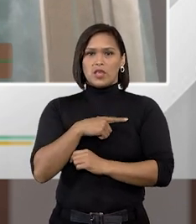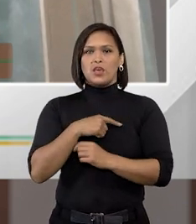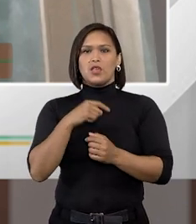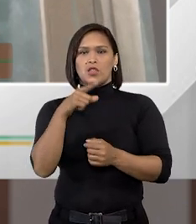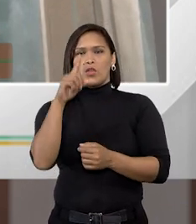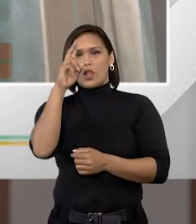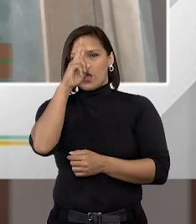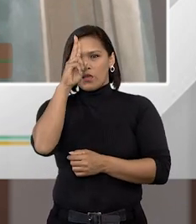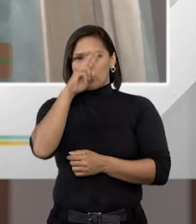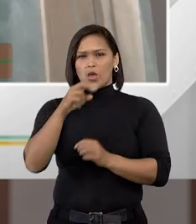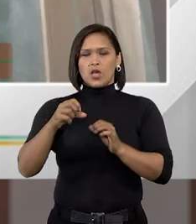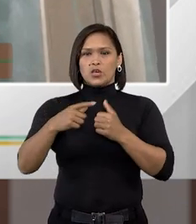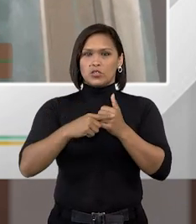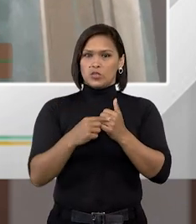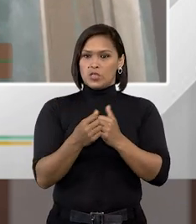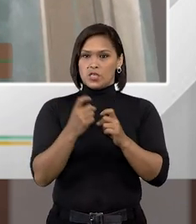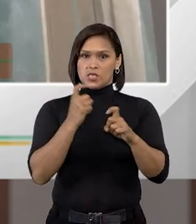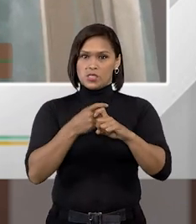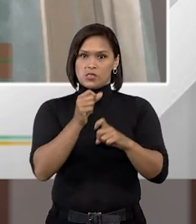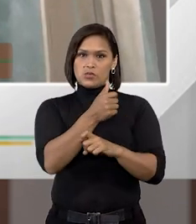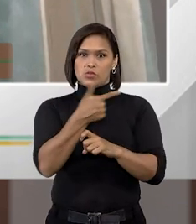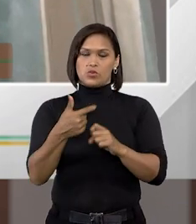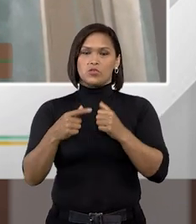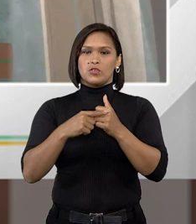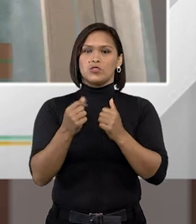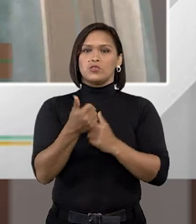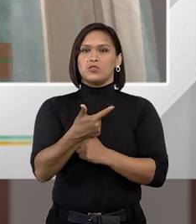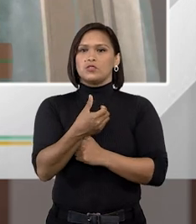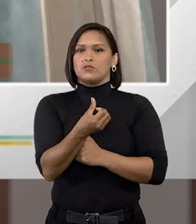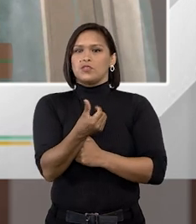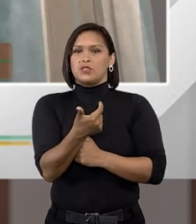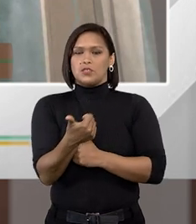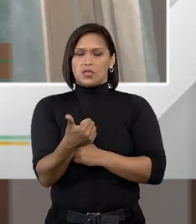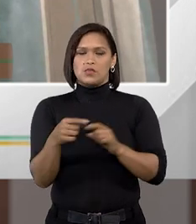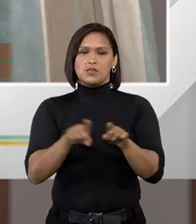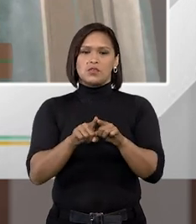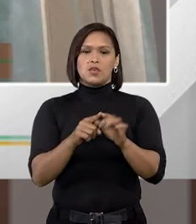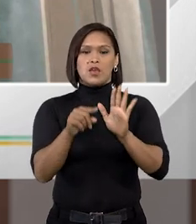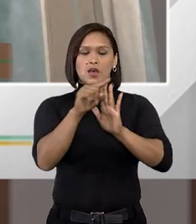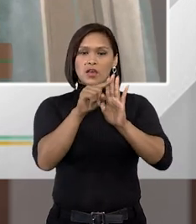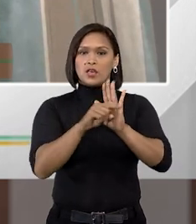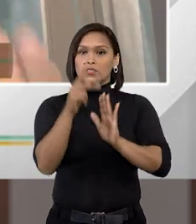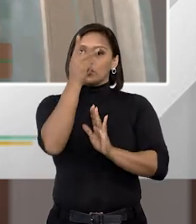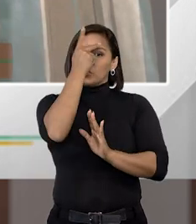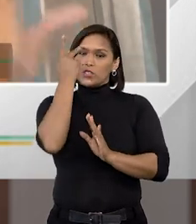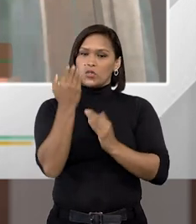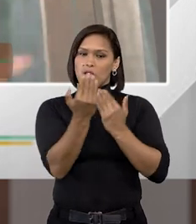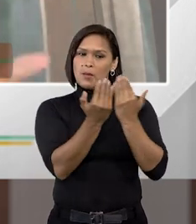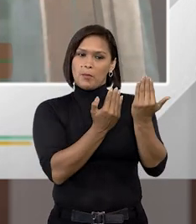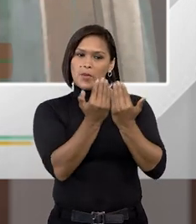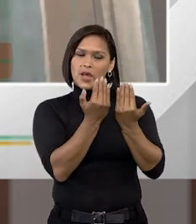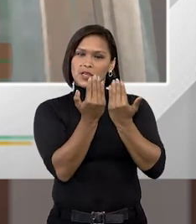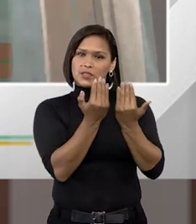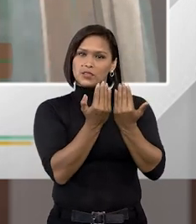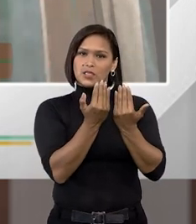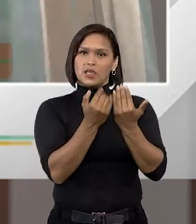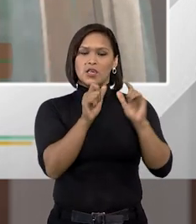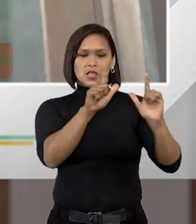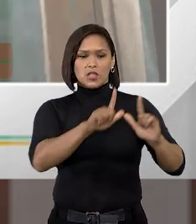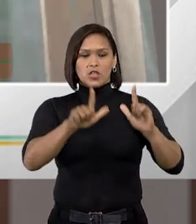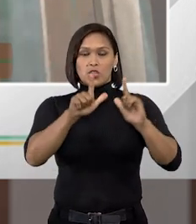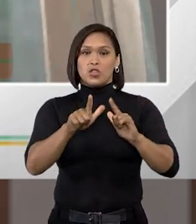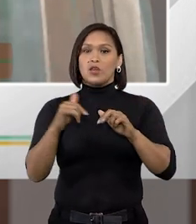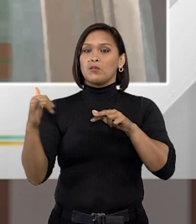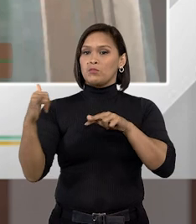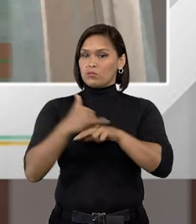a ressalva contida no inciso 2 lá do artigo 226 segundo a qual a colocação das pessoas semelhantes lado a lado do